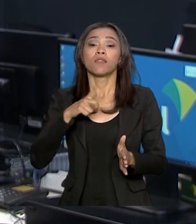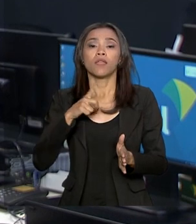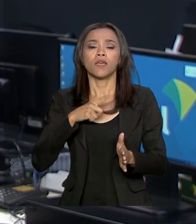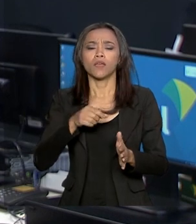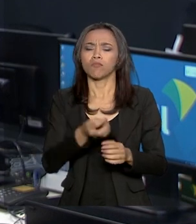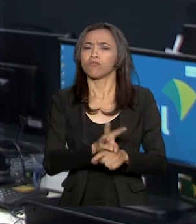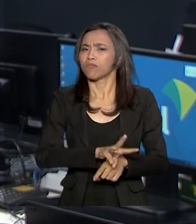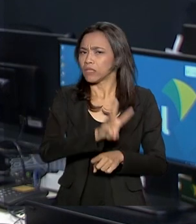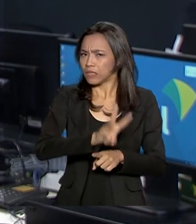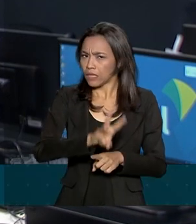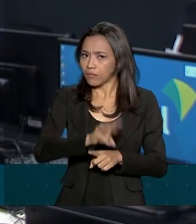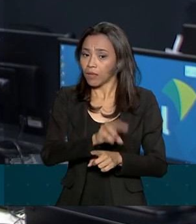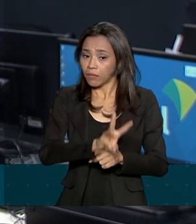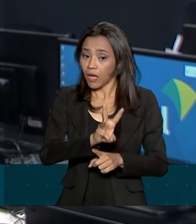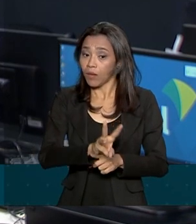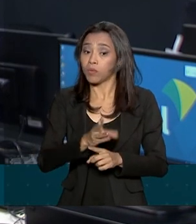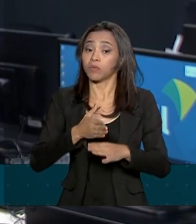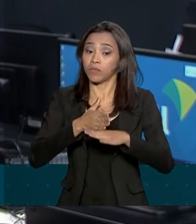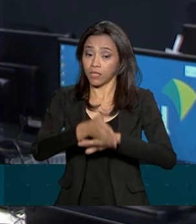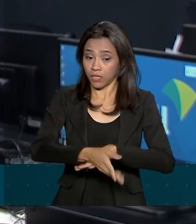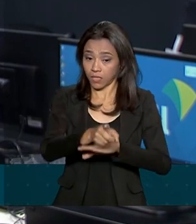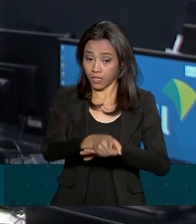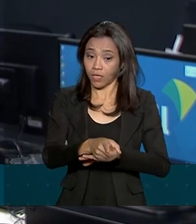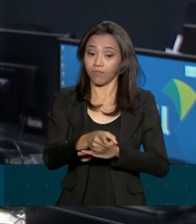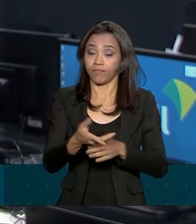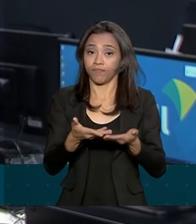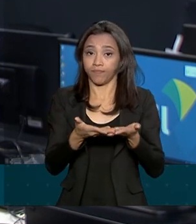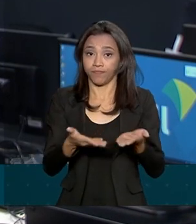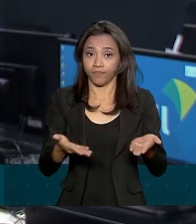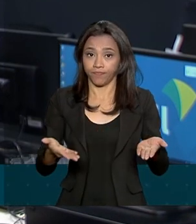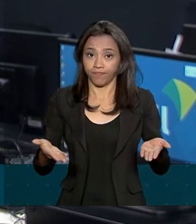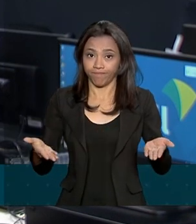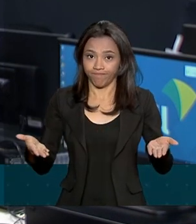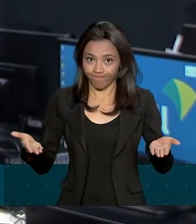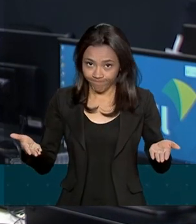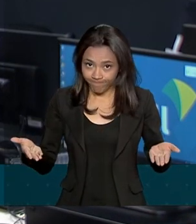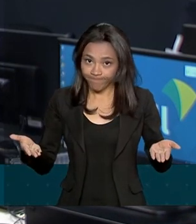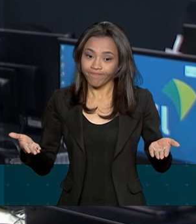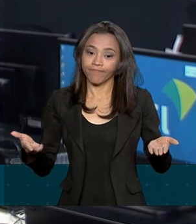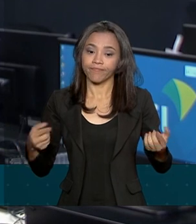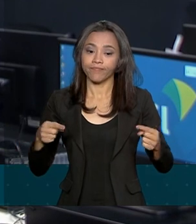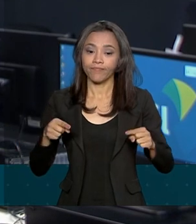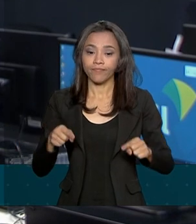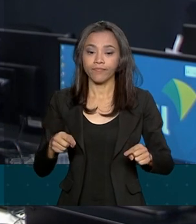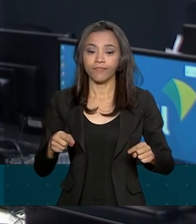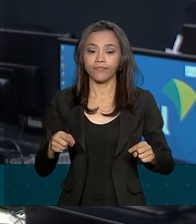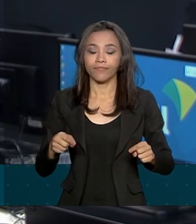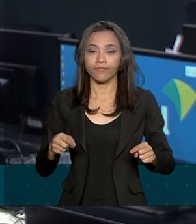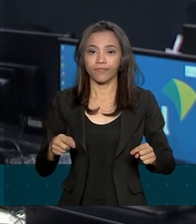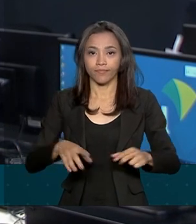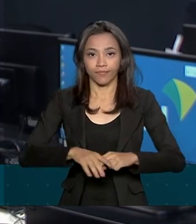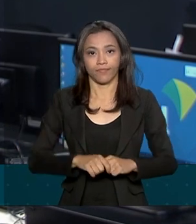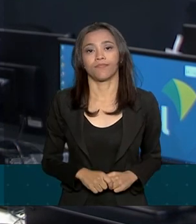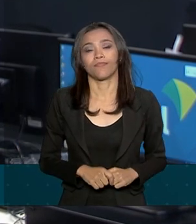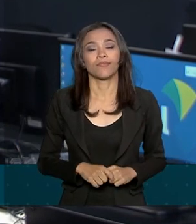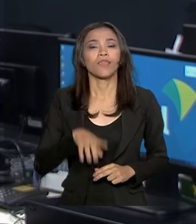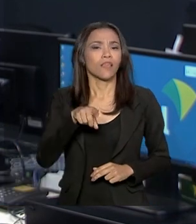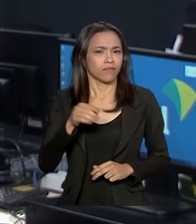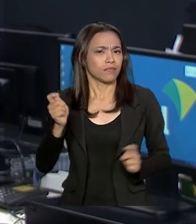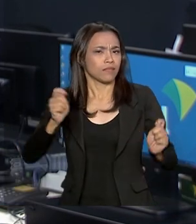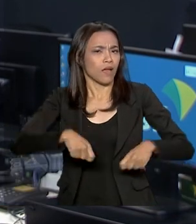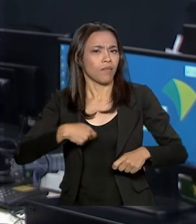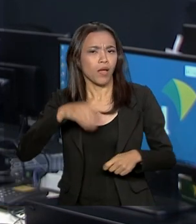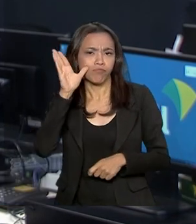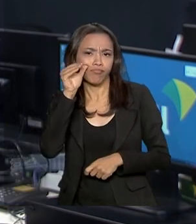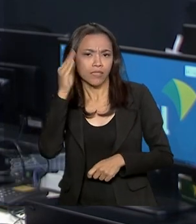exclusivo www.caixa.gov.br barra cotaspis, onde é possível